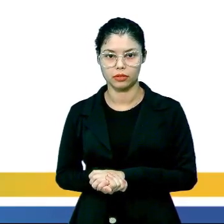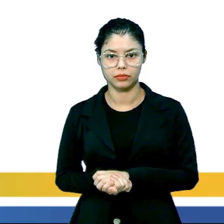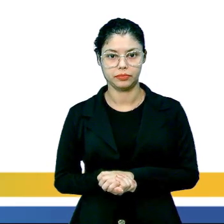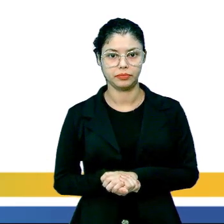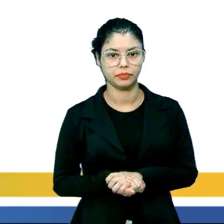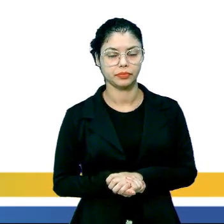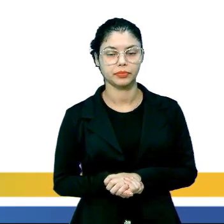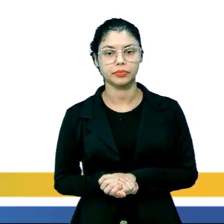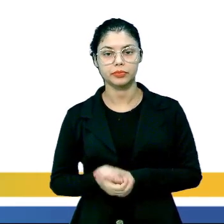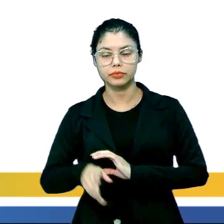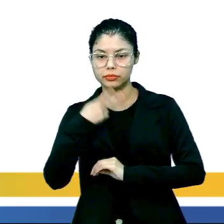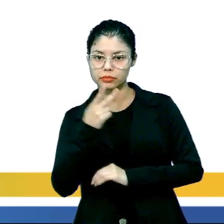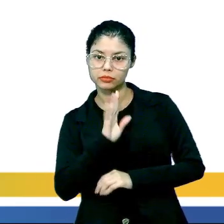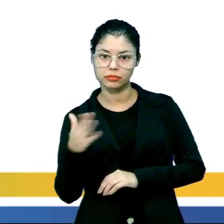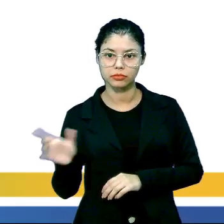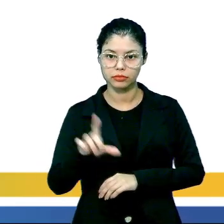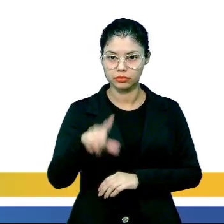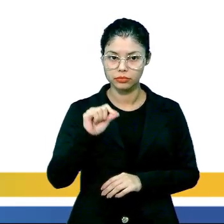E aí, ele diz assim,